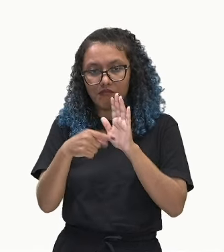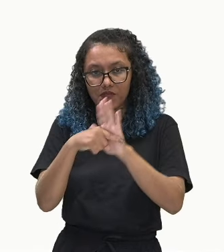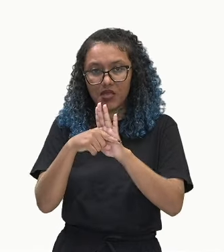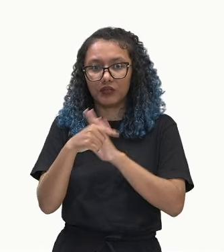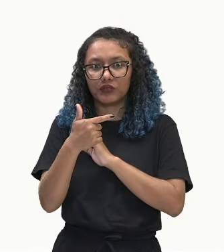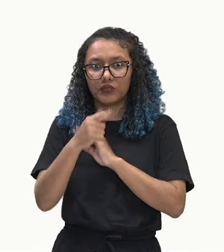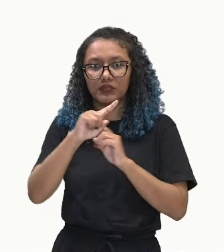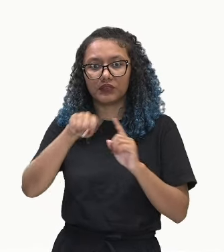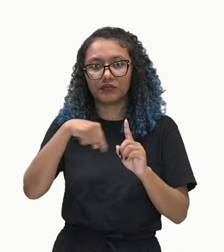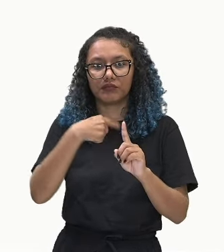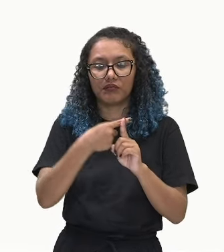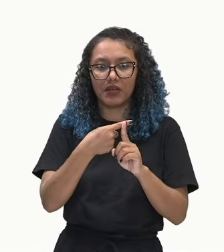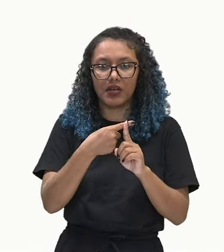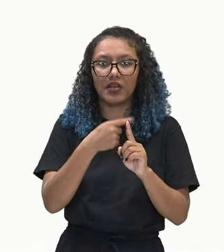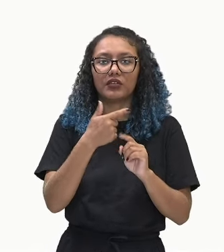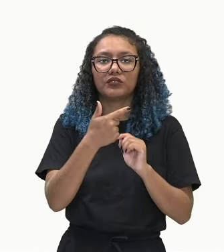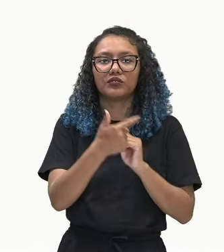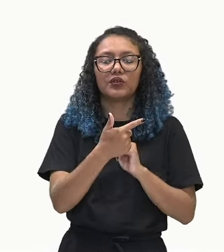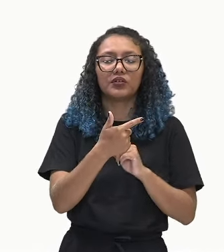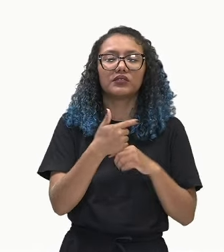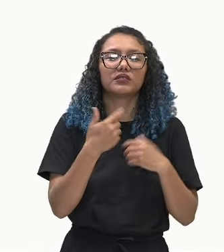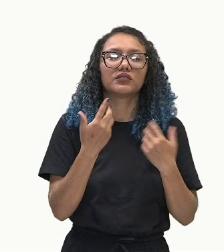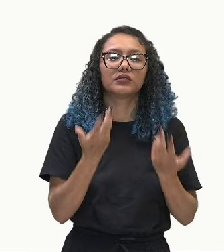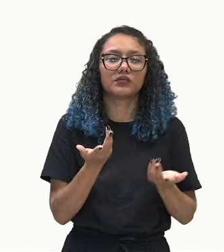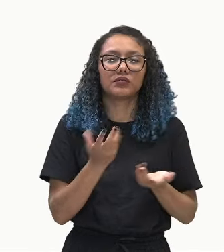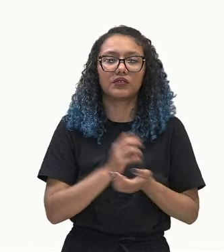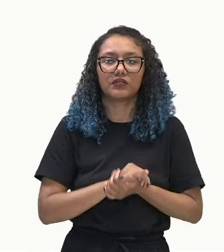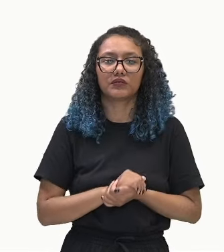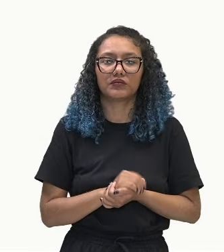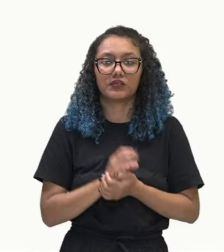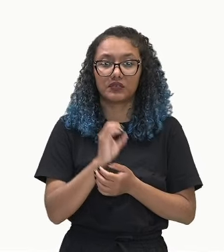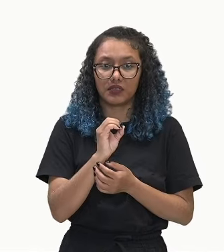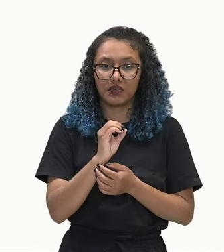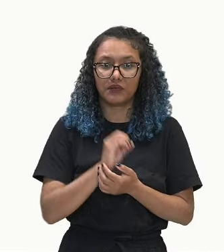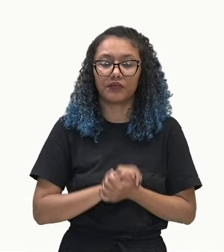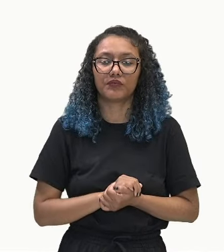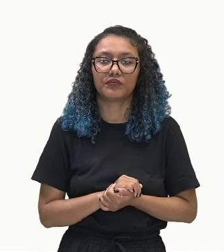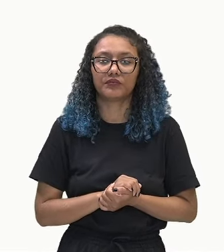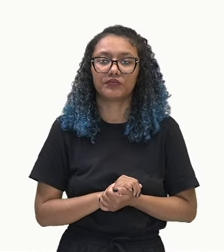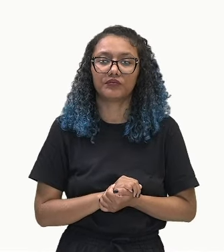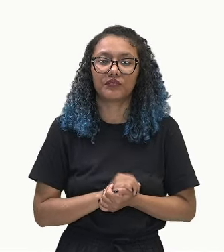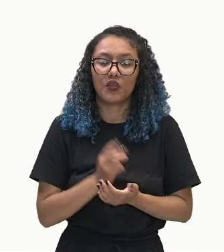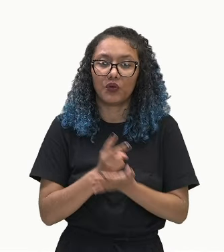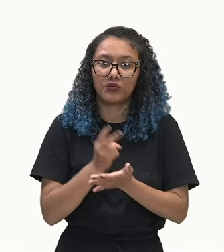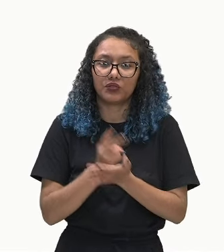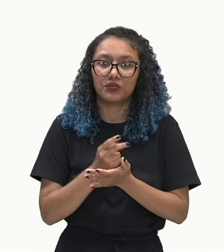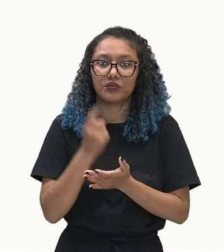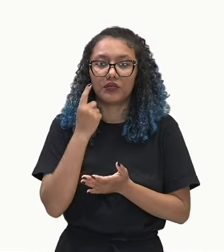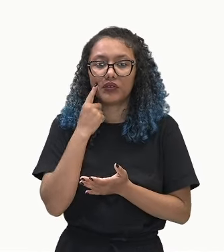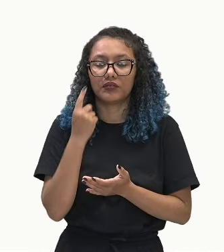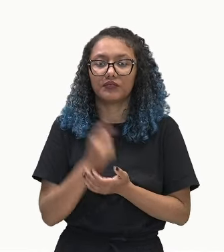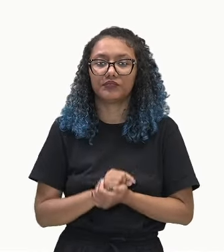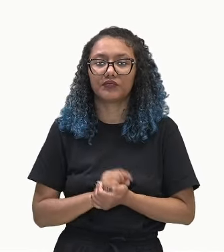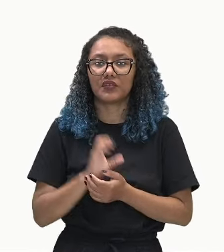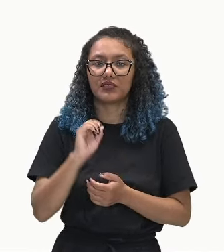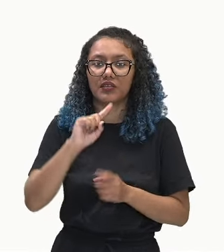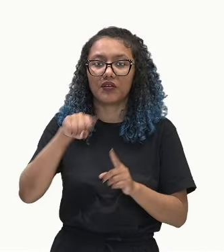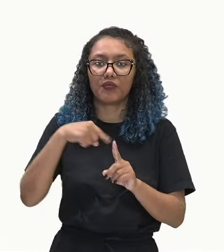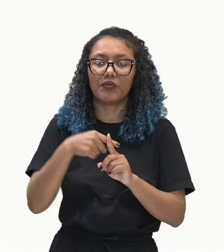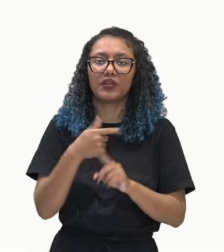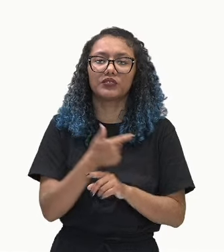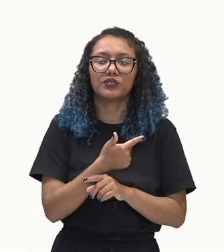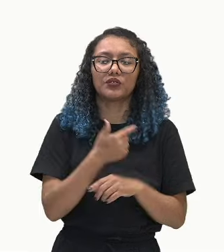2 dá 0. E vejam que a PA continua crescendo. 0 mais 2,